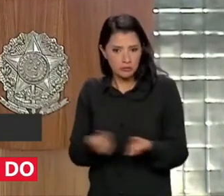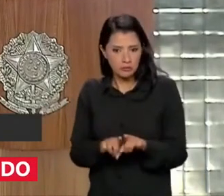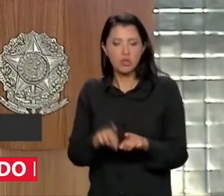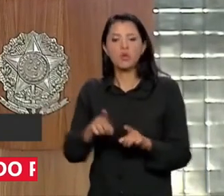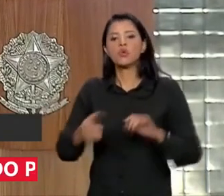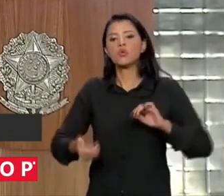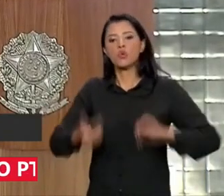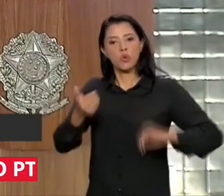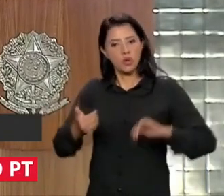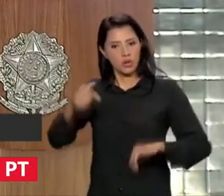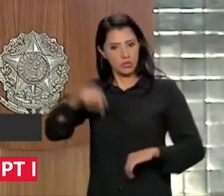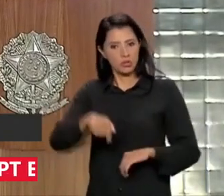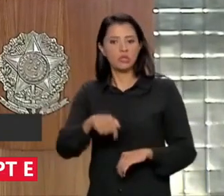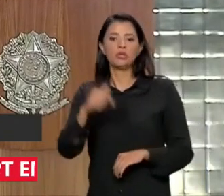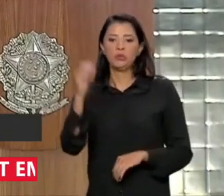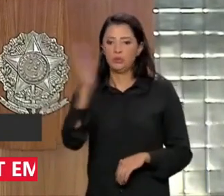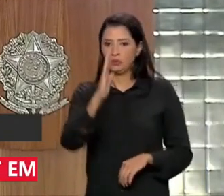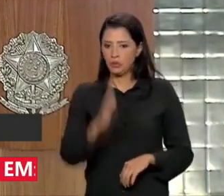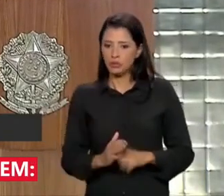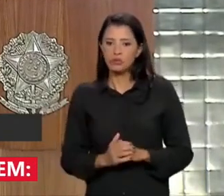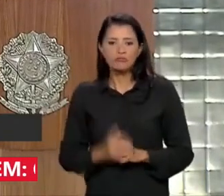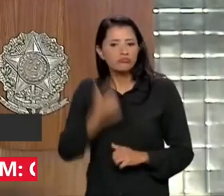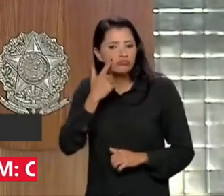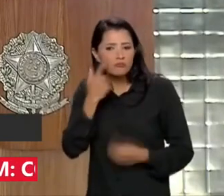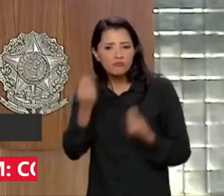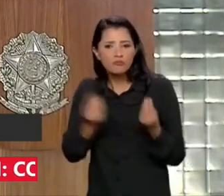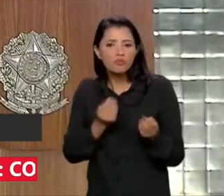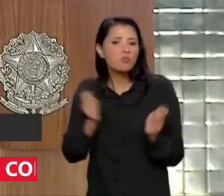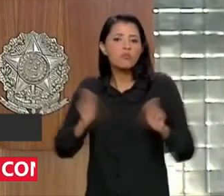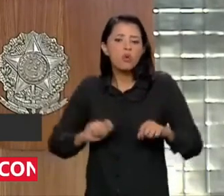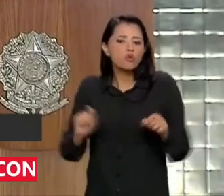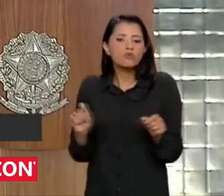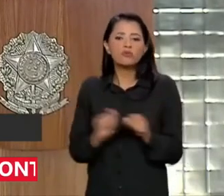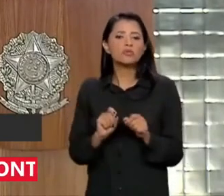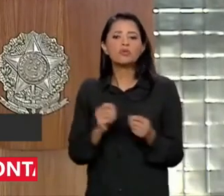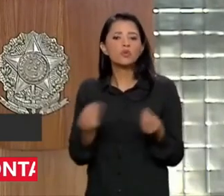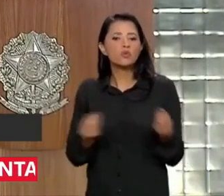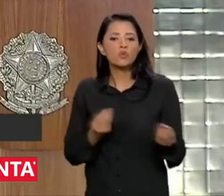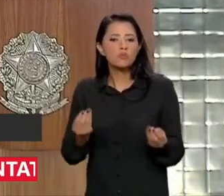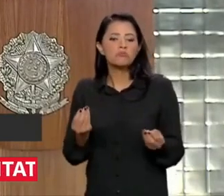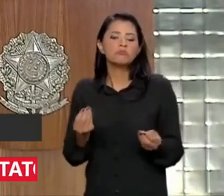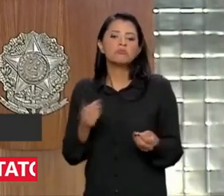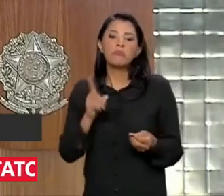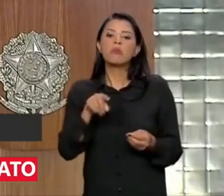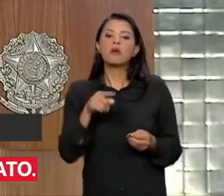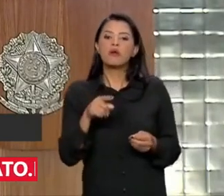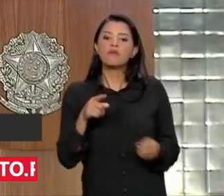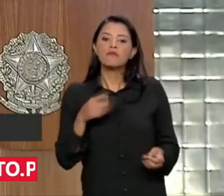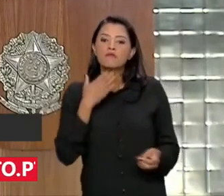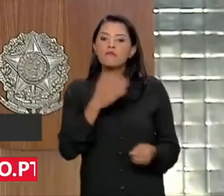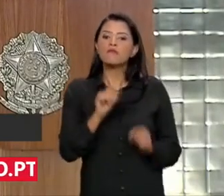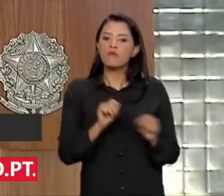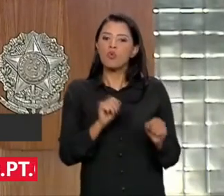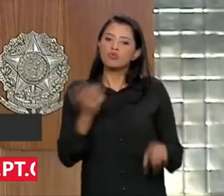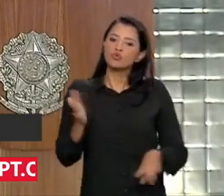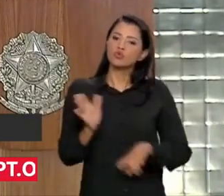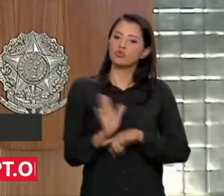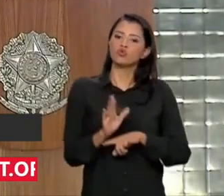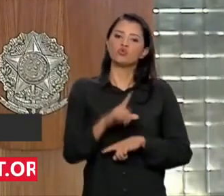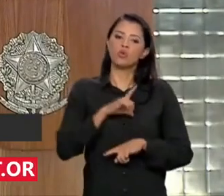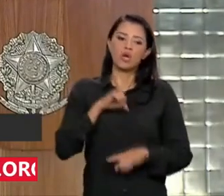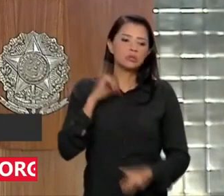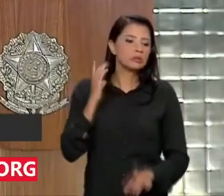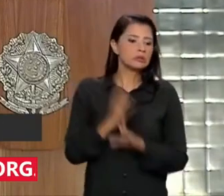Nacional Brasileiro e com o Congresso Nacional Brasileiro para o que pode ser feito para a gente ajudar a